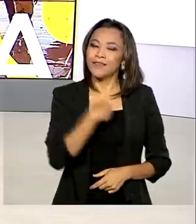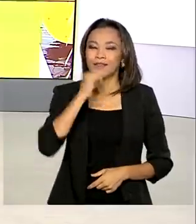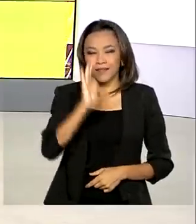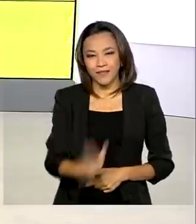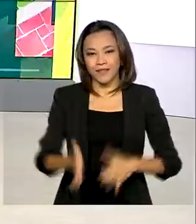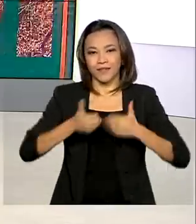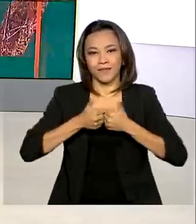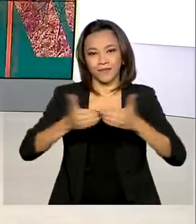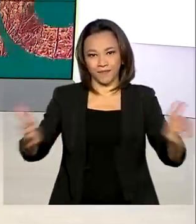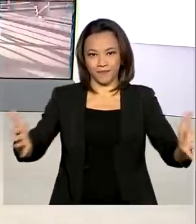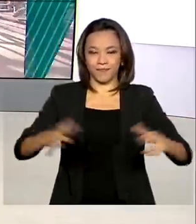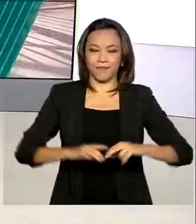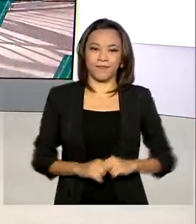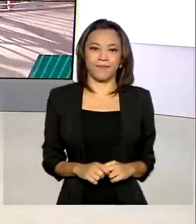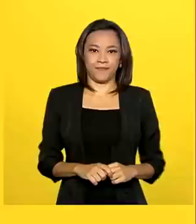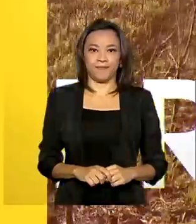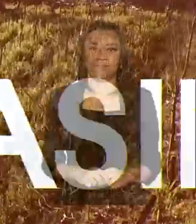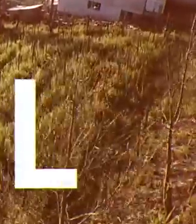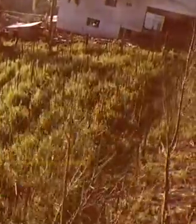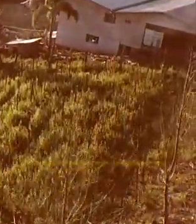Brasil em Dia já está no ar.